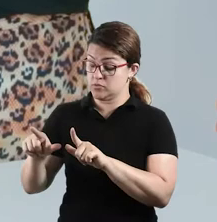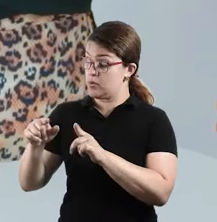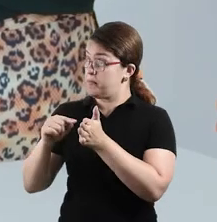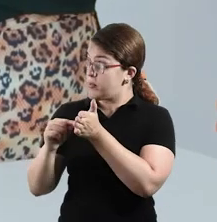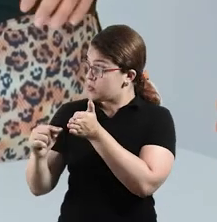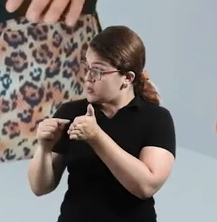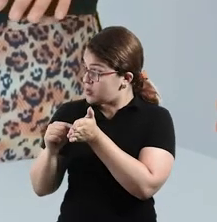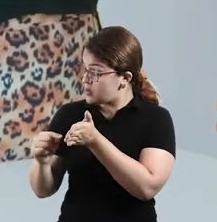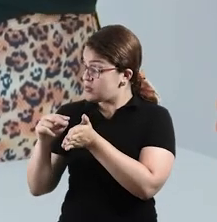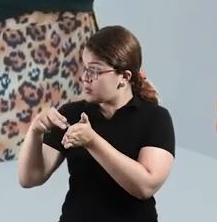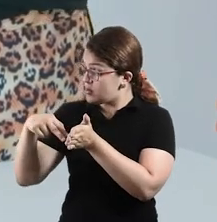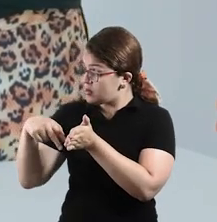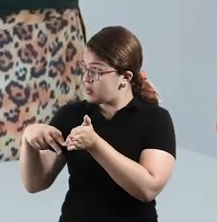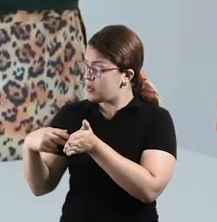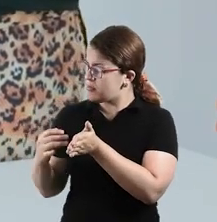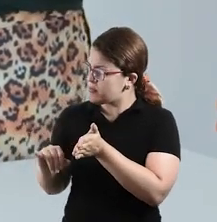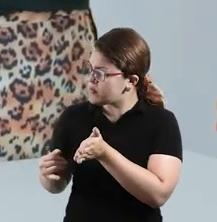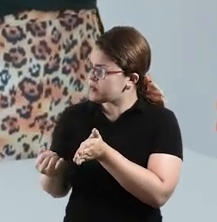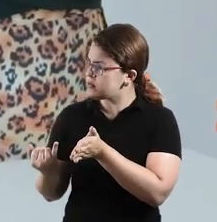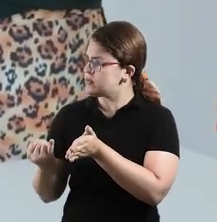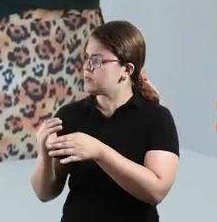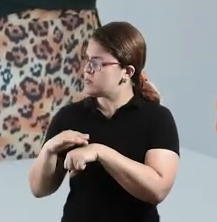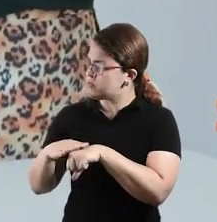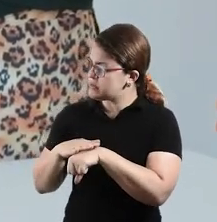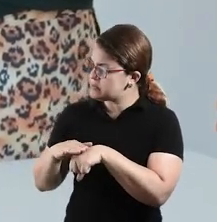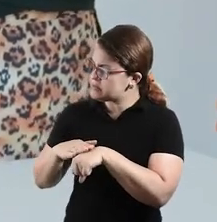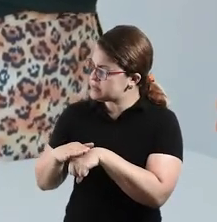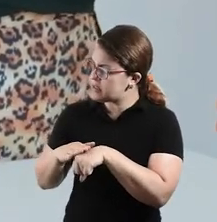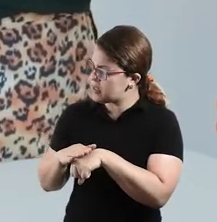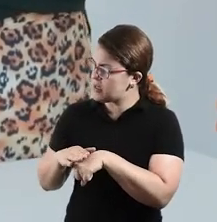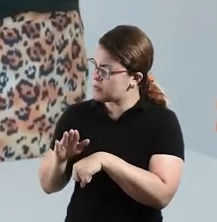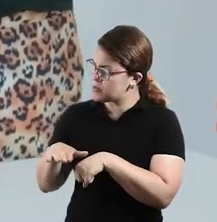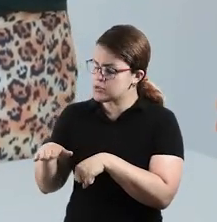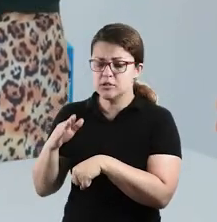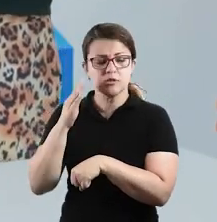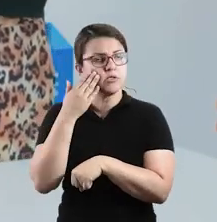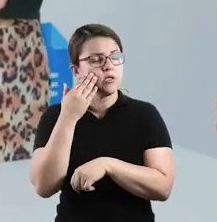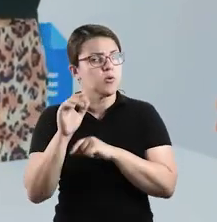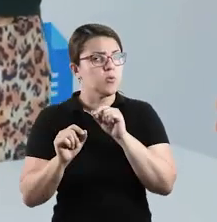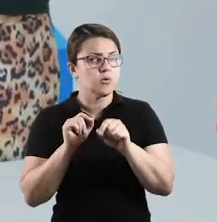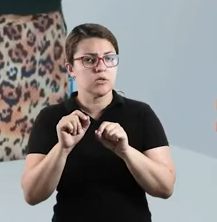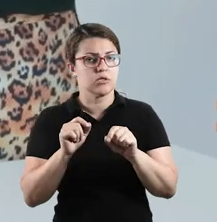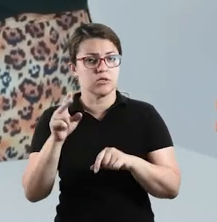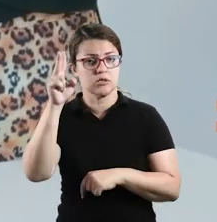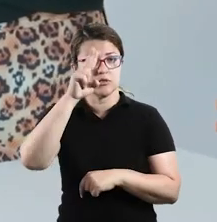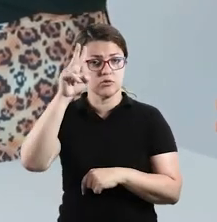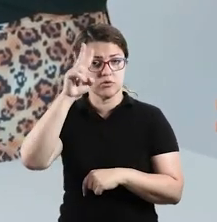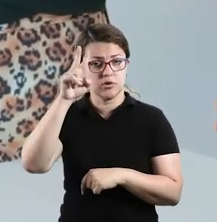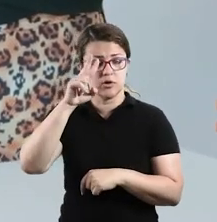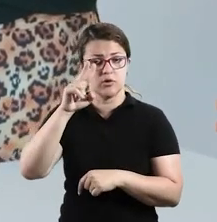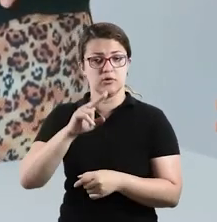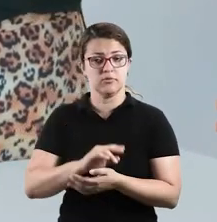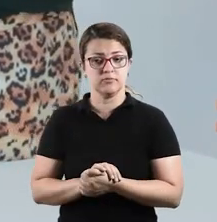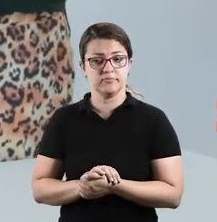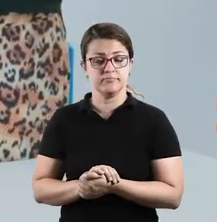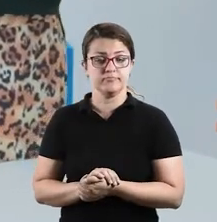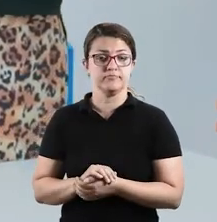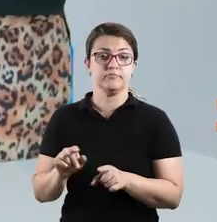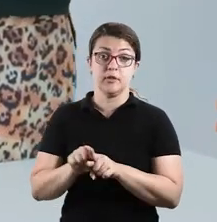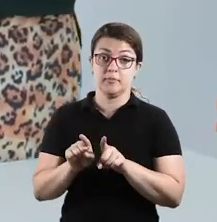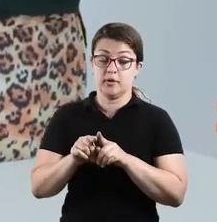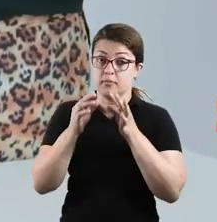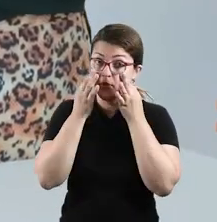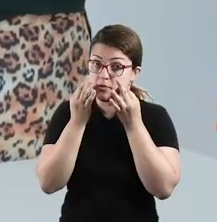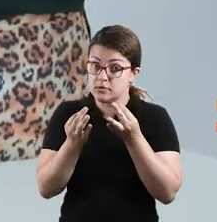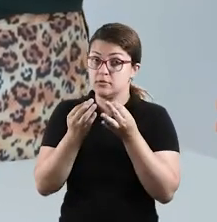apontando as palavras, aproveitando para conversar sobre o texto com a criança para ver o que ela compreendeu da imagem que ela viu, tá? Destaque